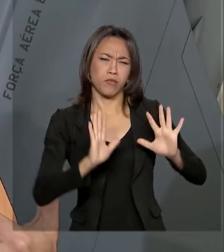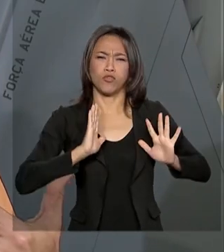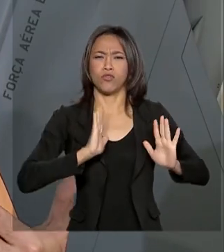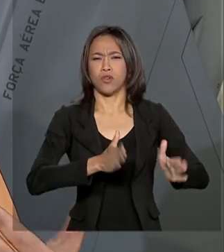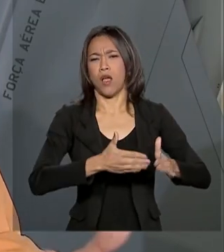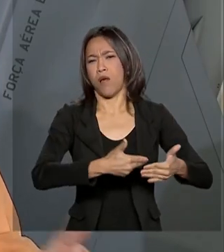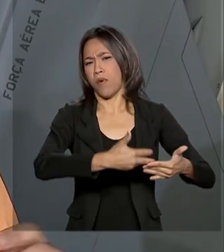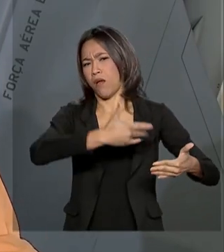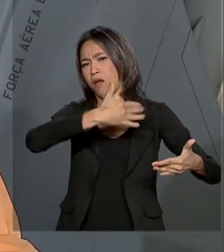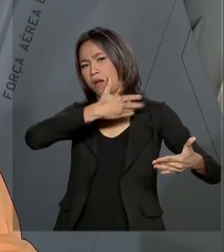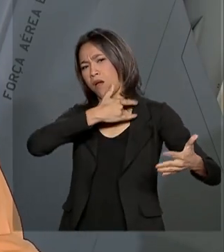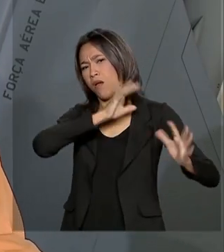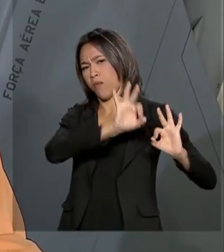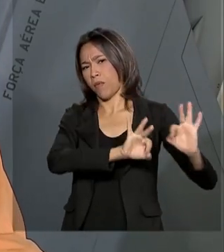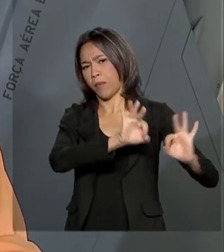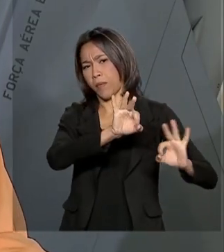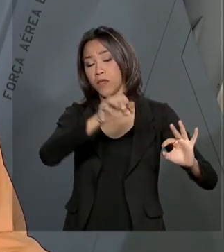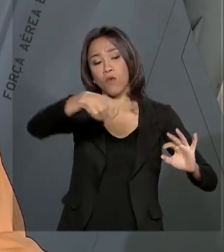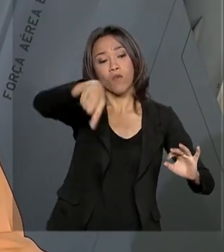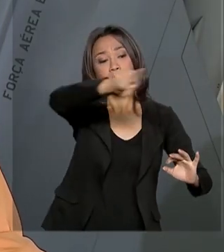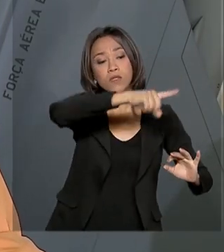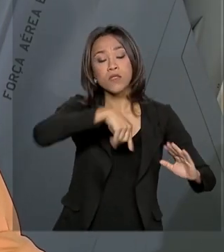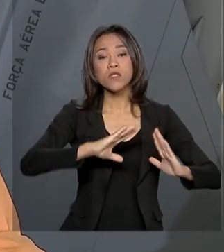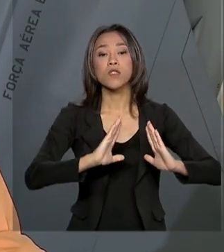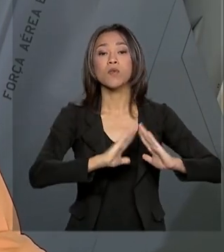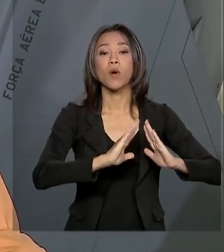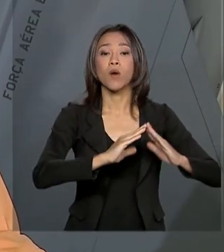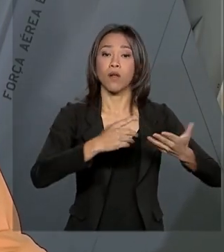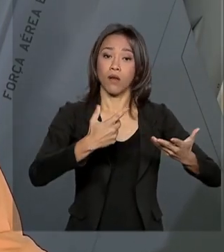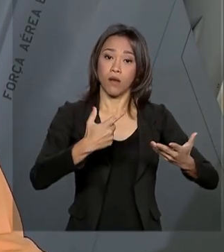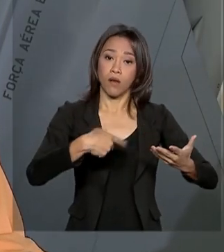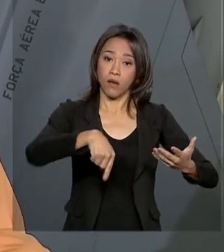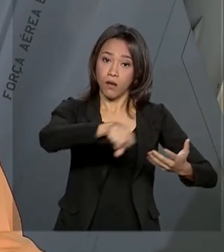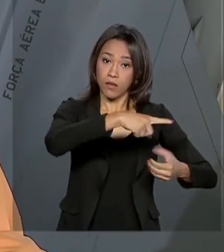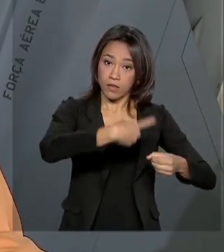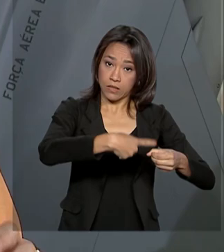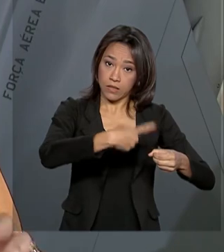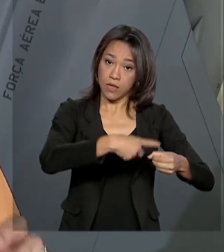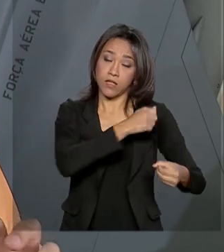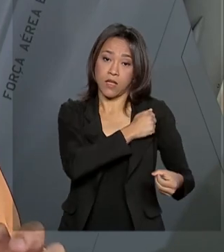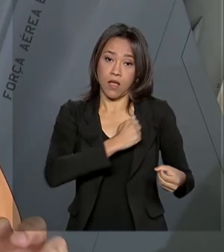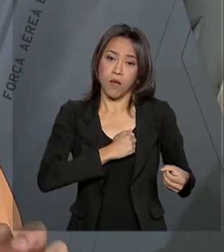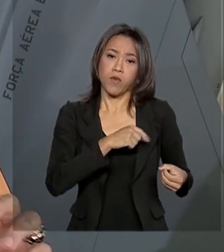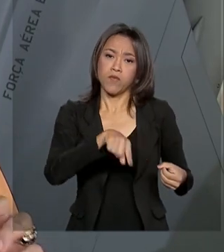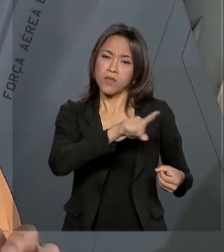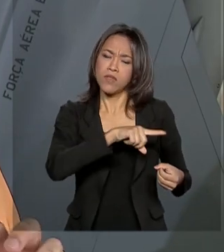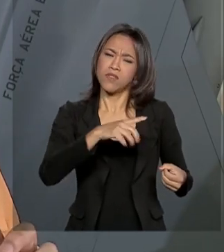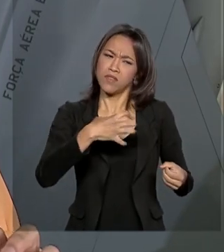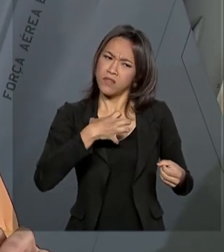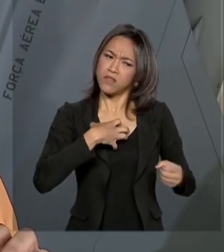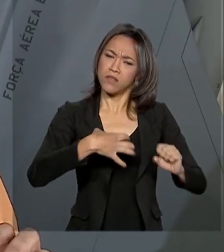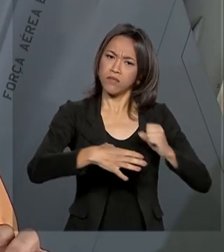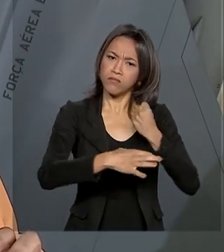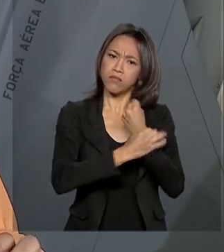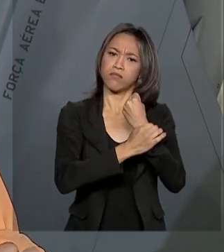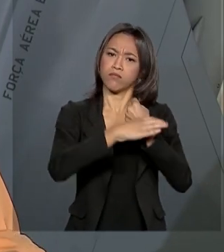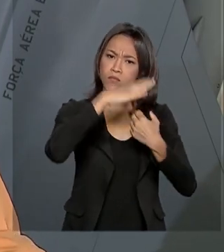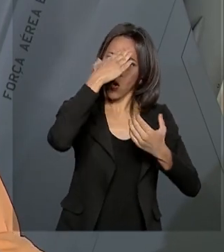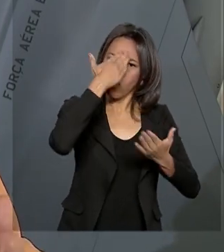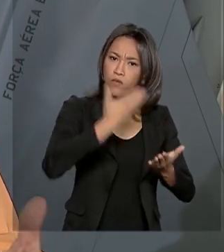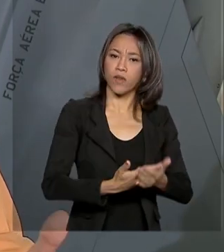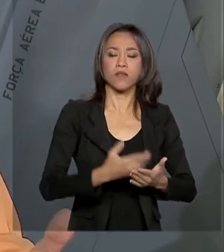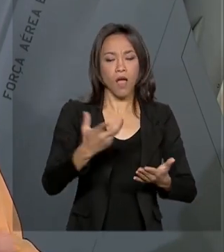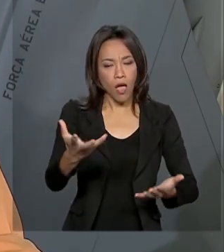cidadão anapolino, o cidadão de Anápolis, tenha a confiança. É a mensagem, a palavra que eu